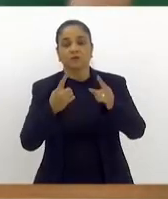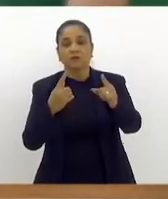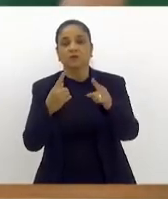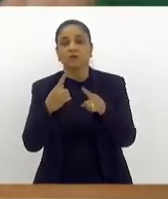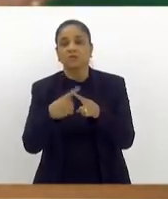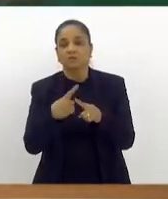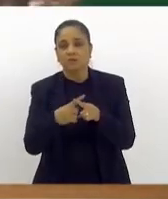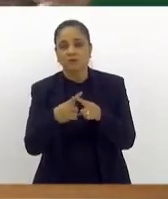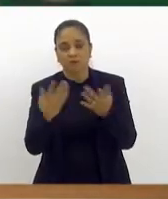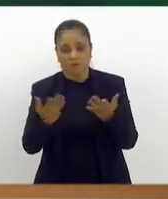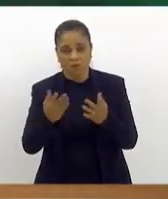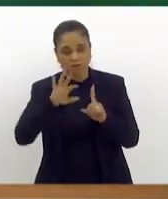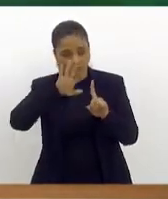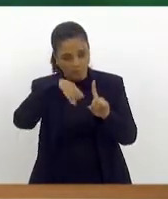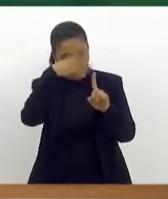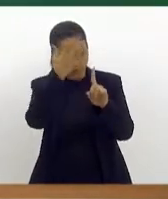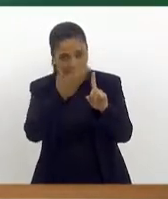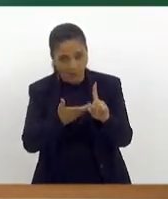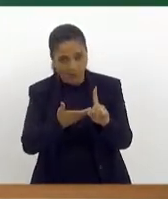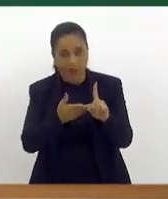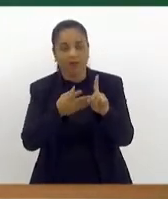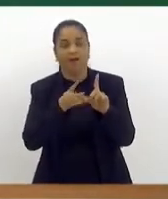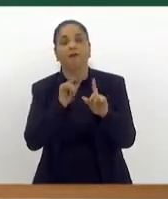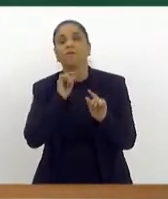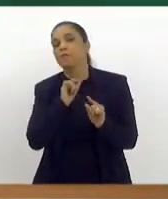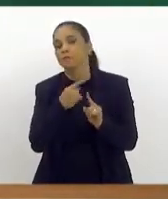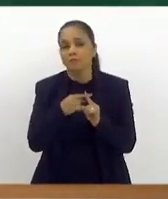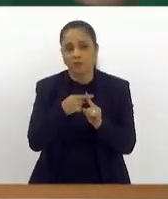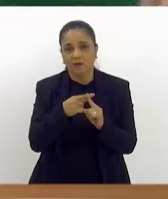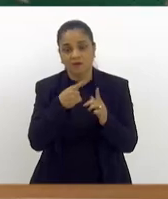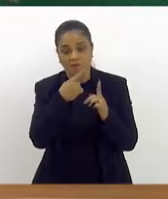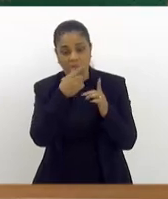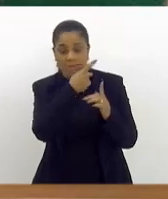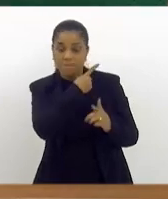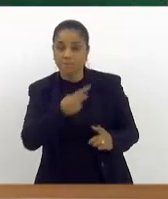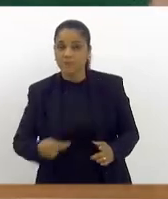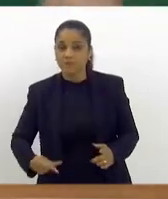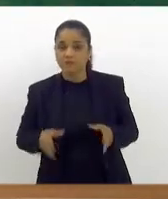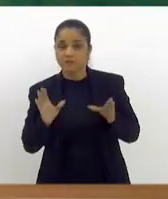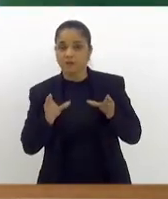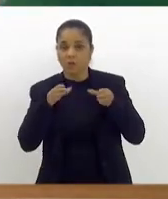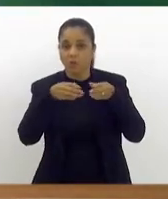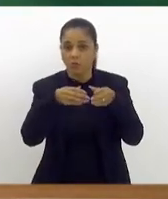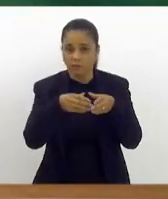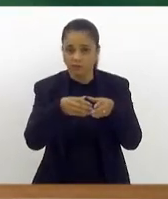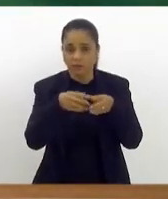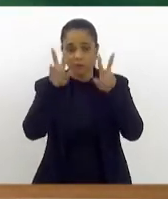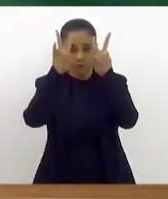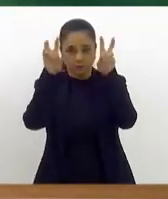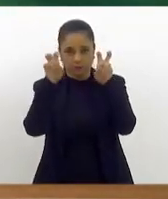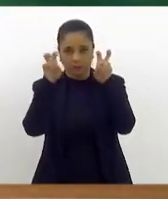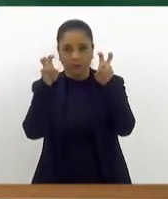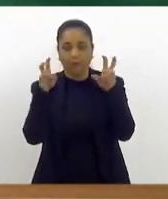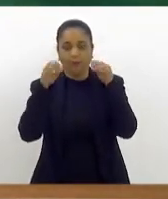honrá-lo, o fato de ele ser o presidente da comissão a que se refere o assunto nesta casa.